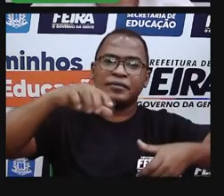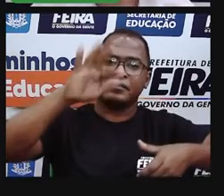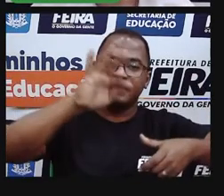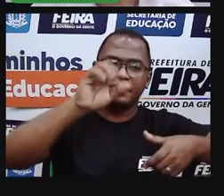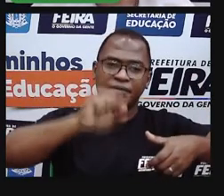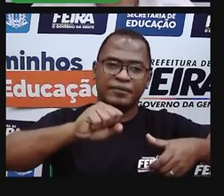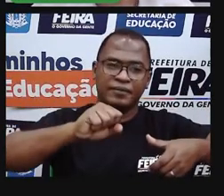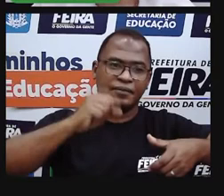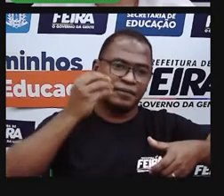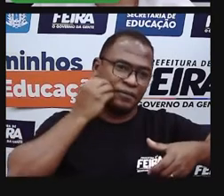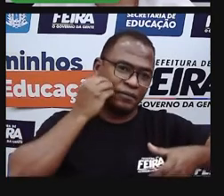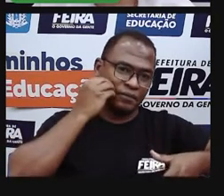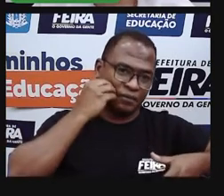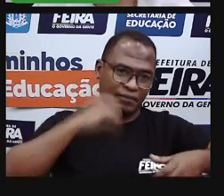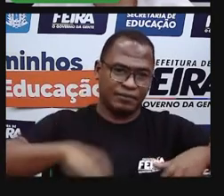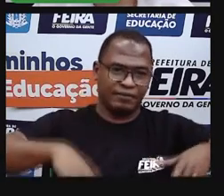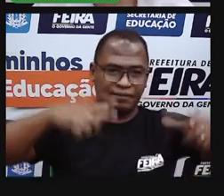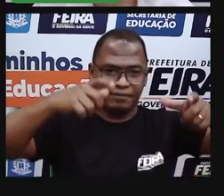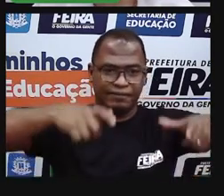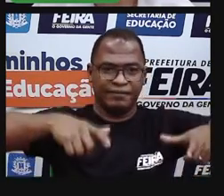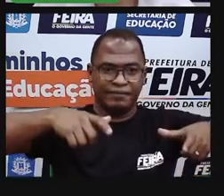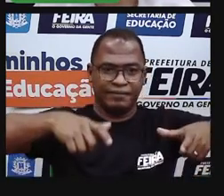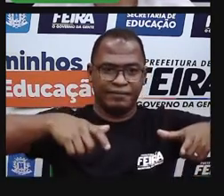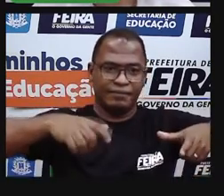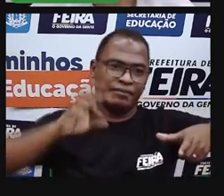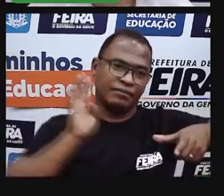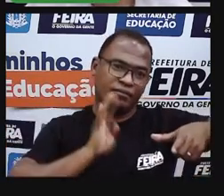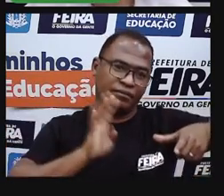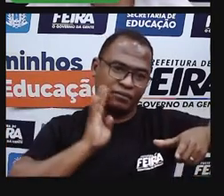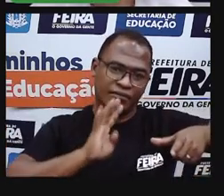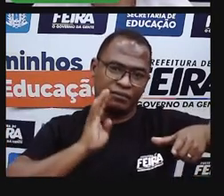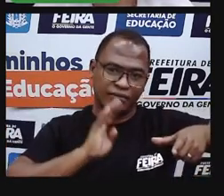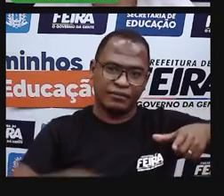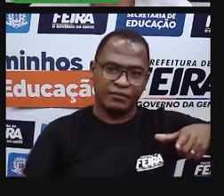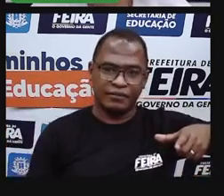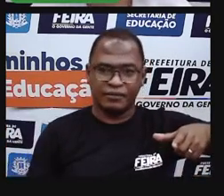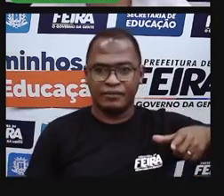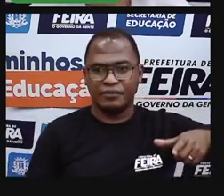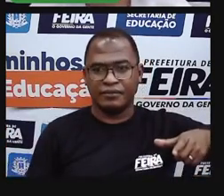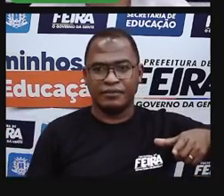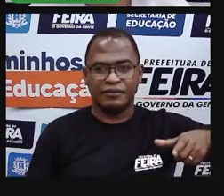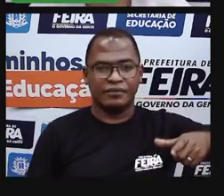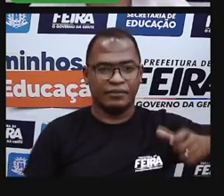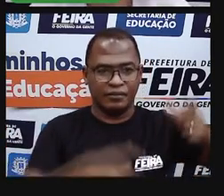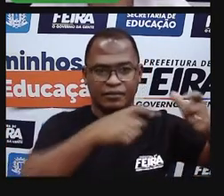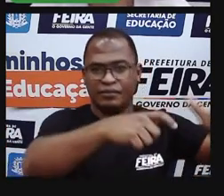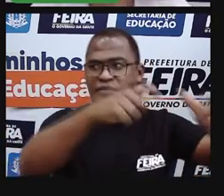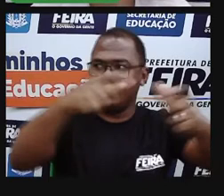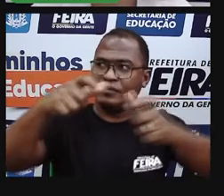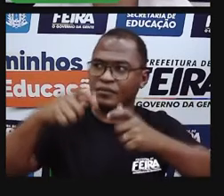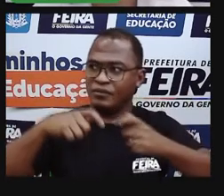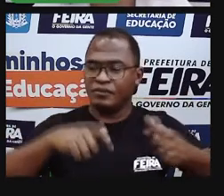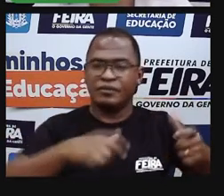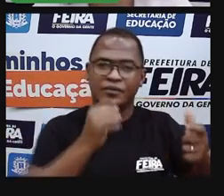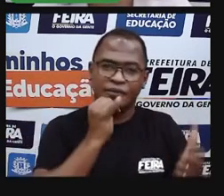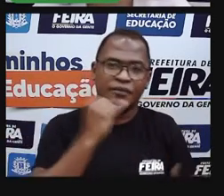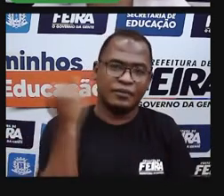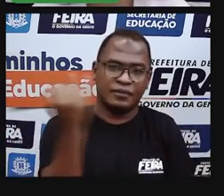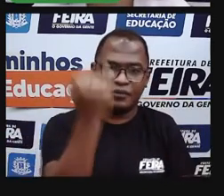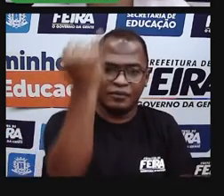Olha o mapa da nossa cidade, que legal. Aí a gente pode identificar, ó, alguns pontos muito, muito, muito